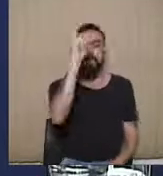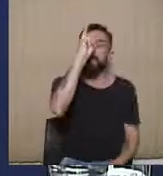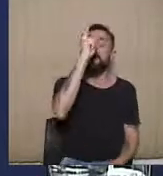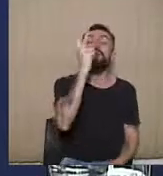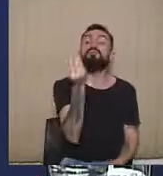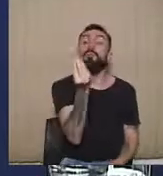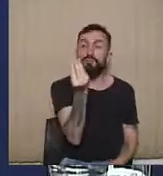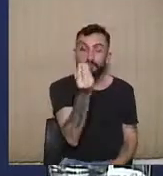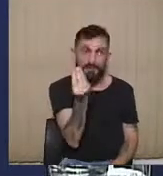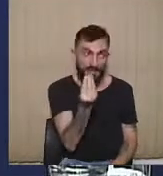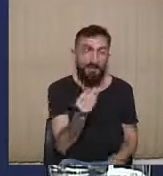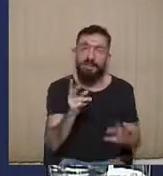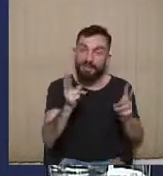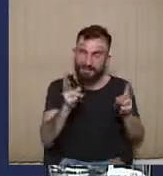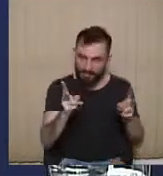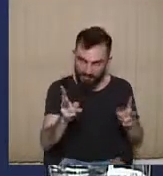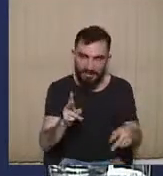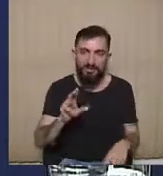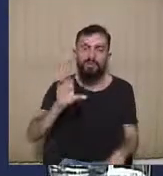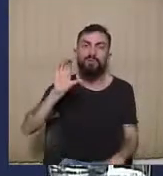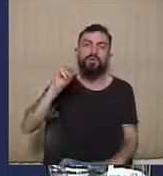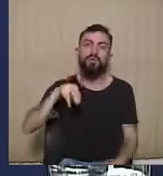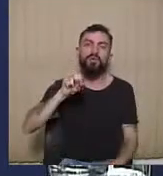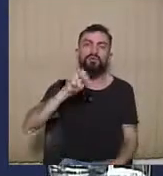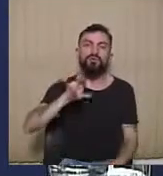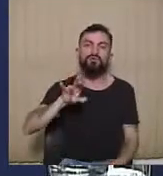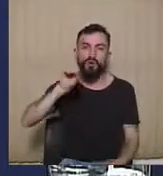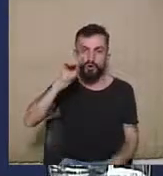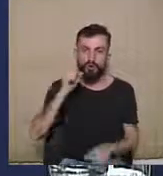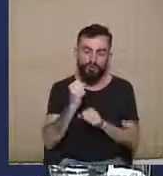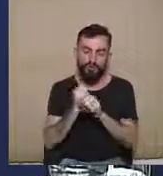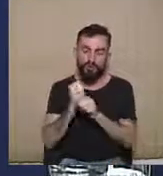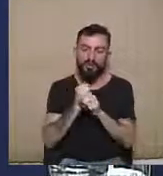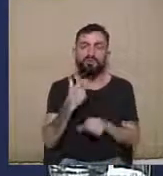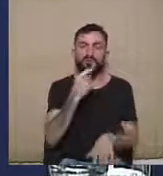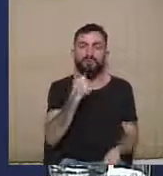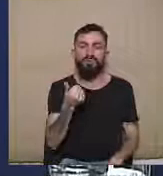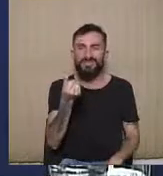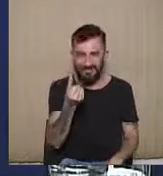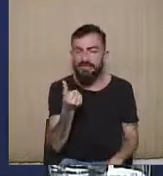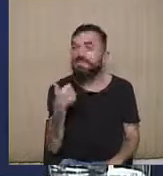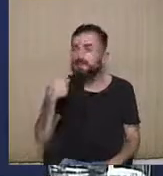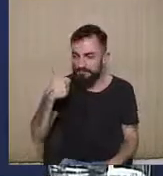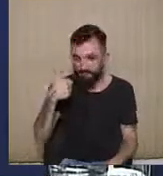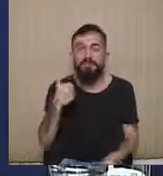essa do Litz Consórcio, para valer em 2016 e para 2018 já não valer,